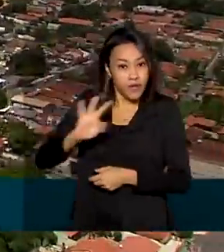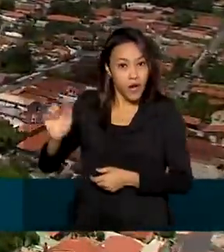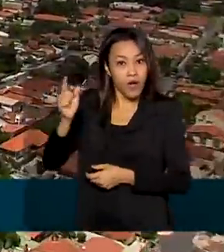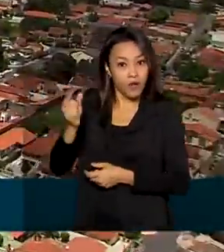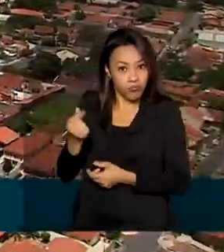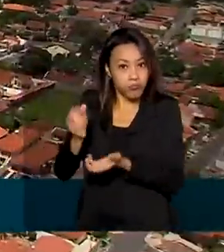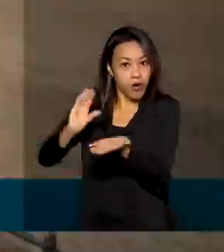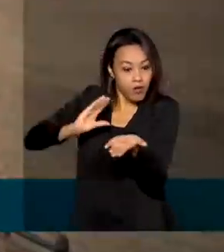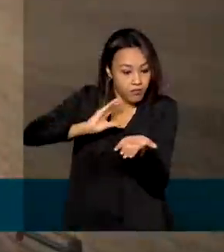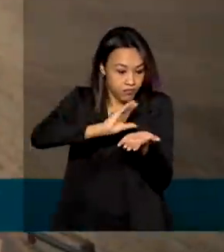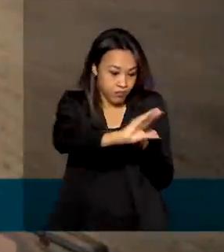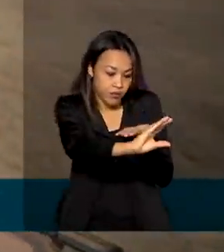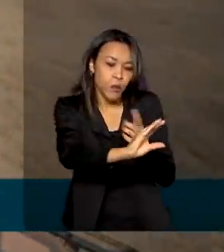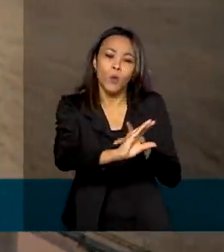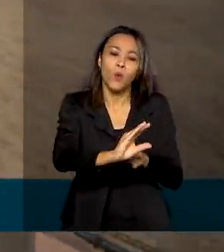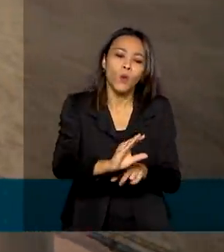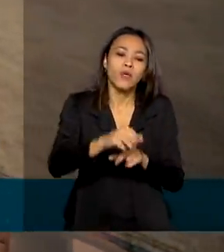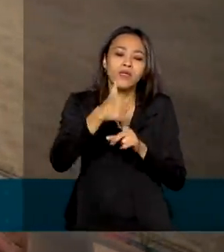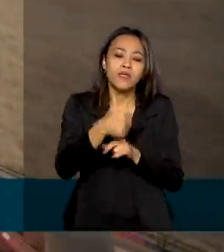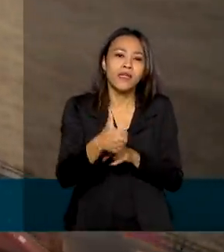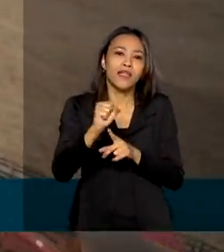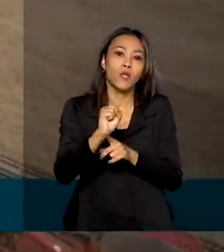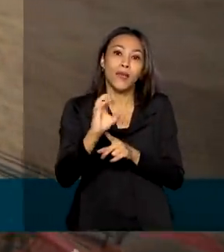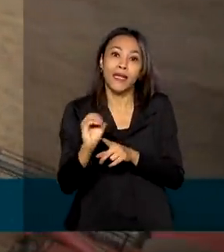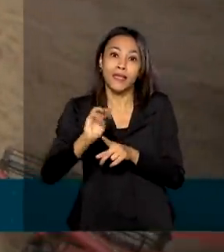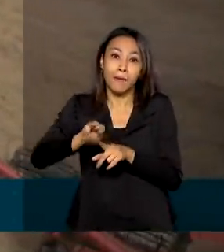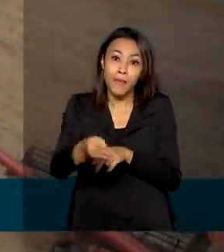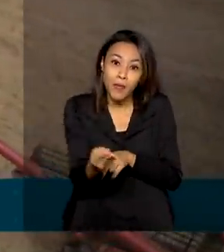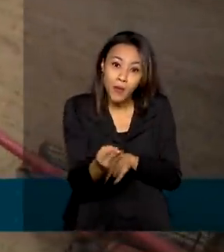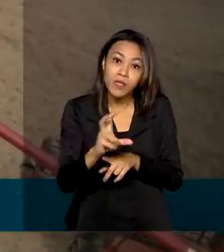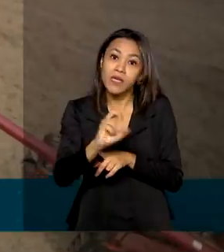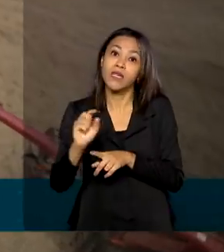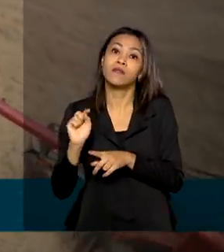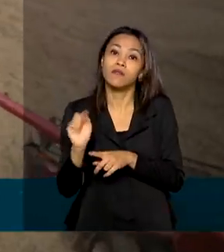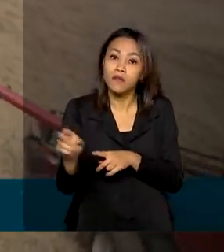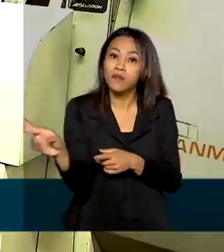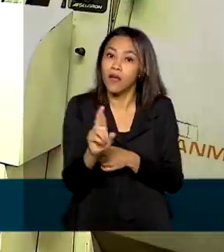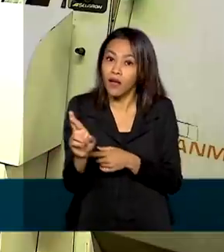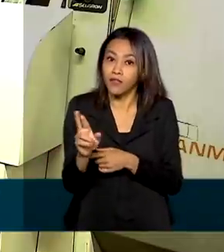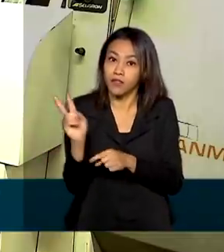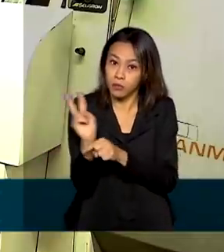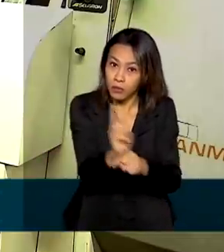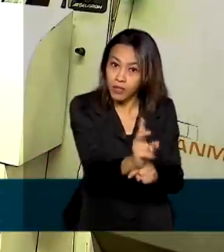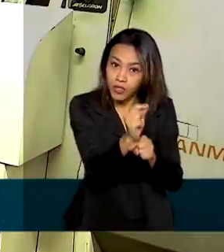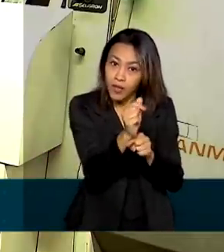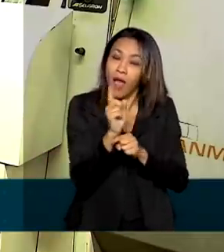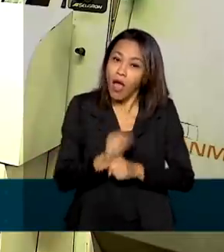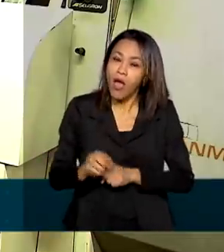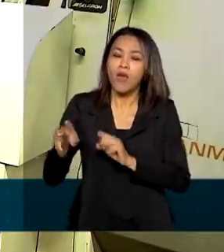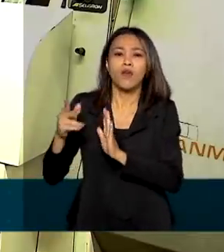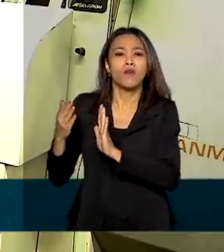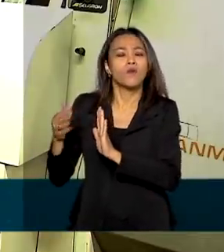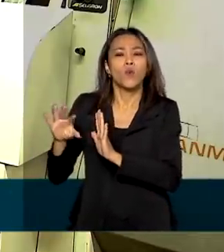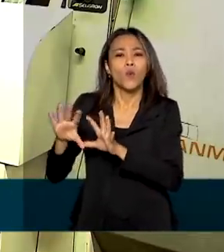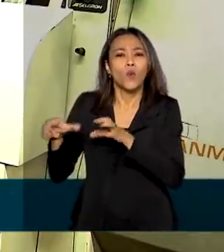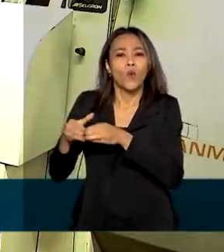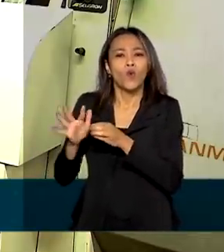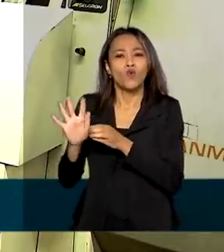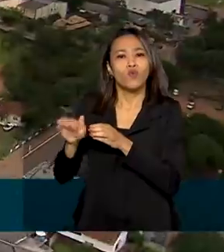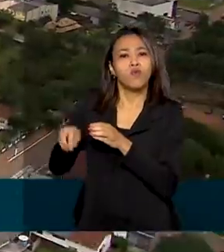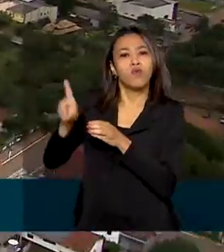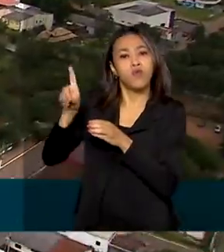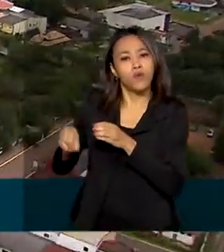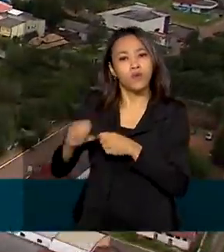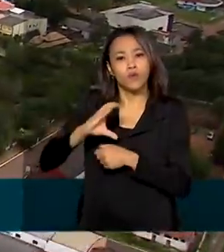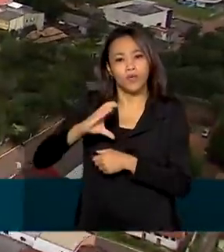uma linha de crédito de 180 milhões e meio de reais. O dinheiro vem do Fundo de Financiamento do Centro